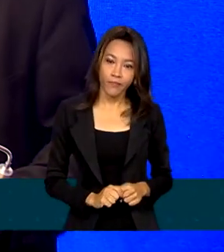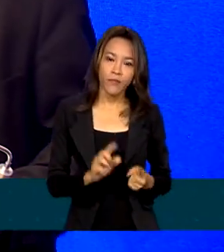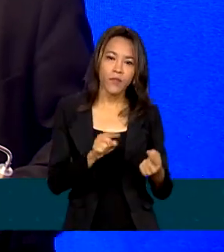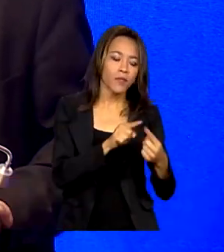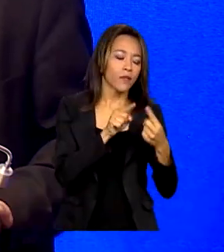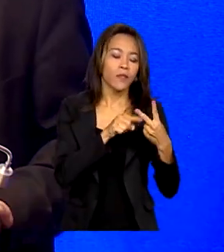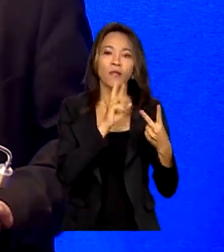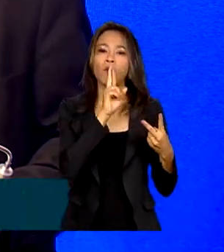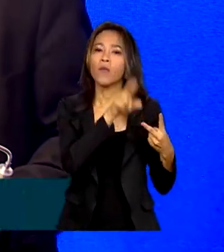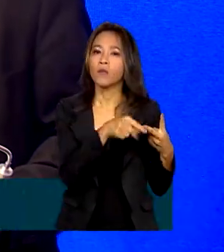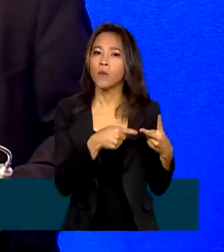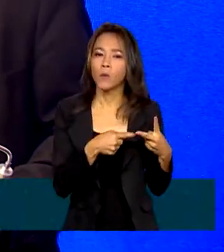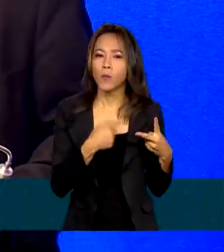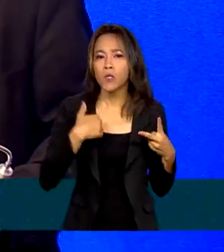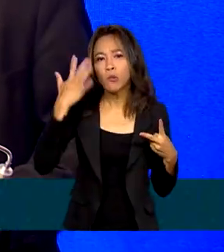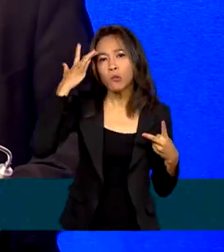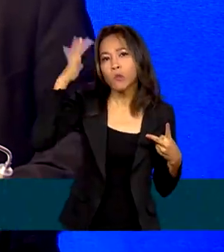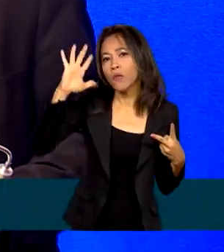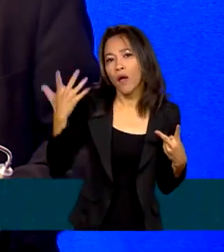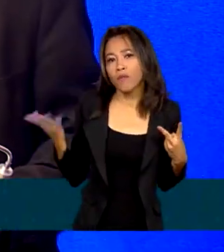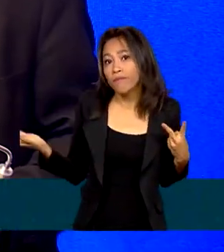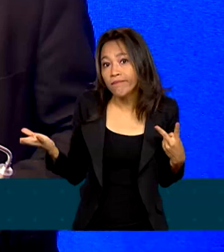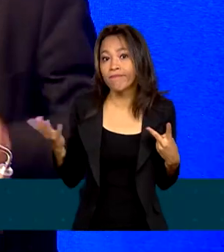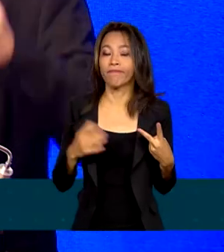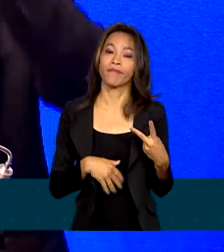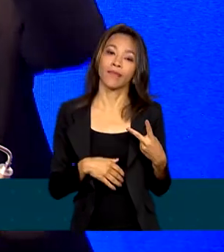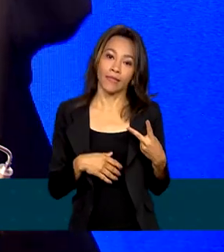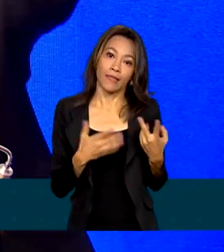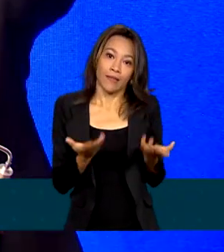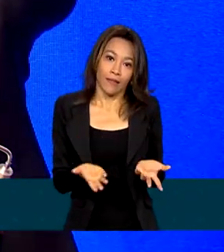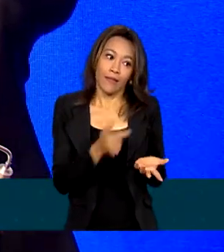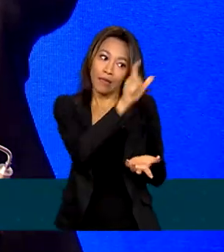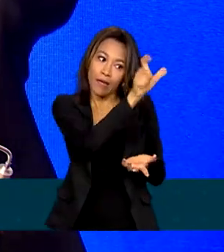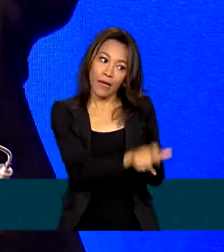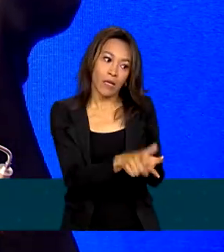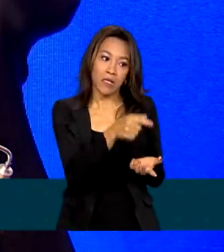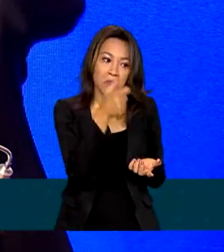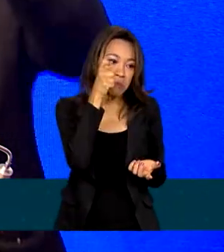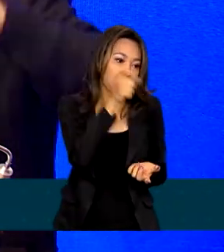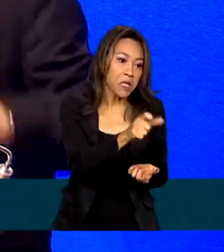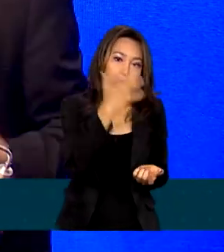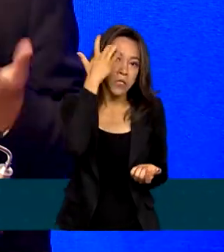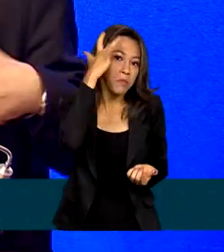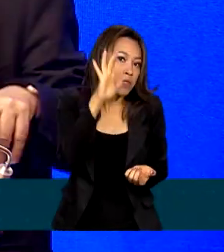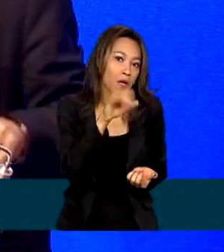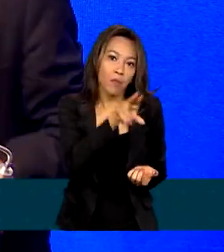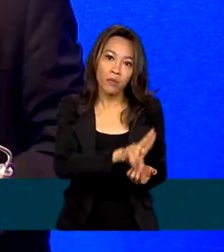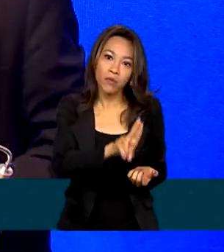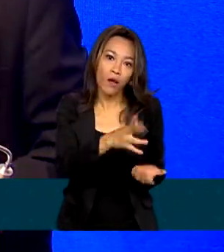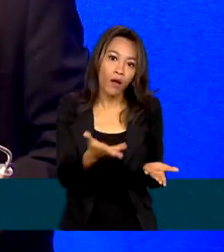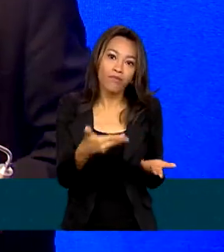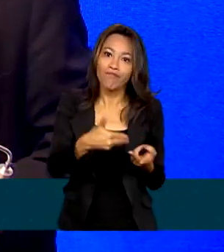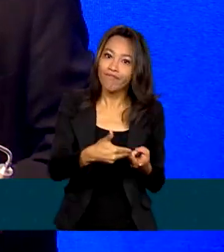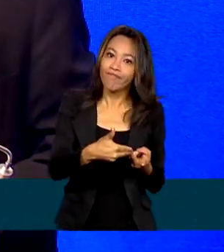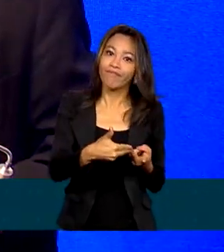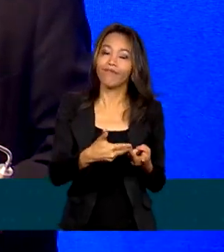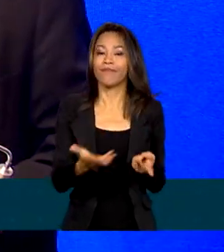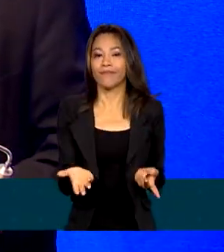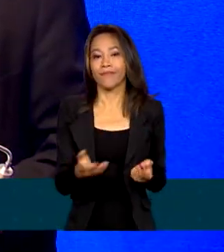segundo, porque não sabe usar. E, provavelmente, a pessoa que diz que não tem interesse, ela diz que não tem interesse porque não sabe usar.